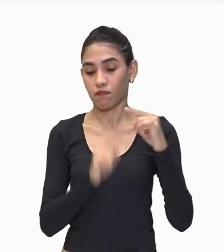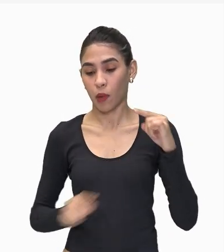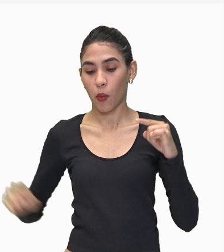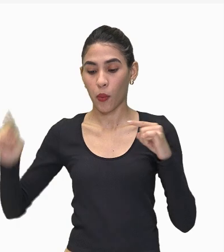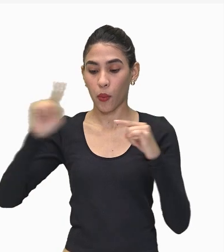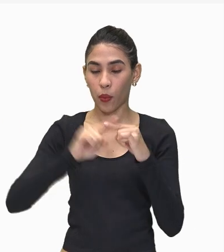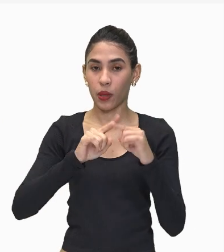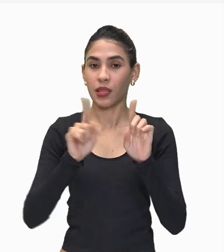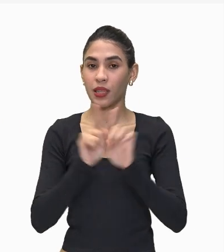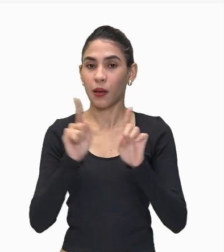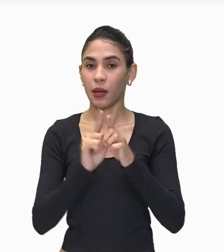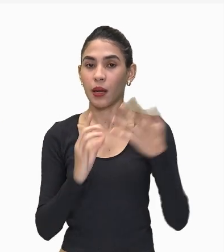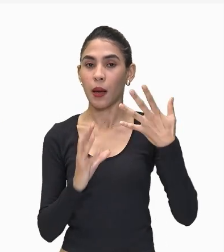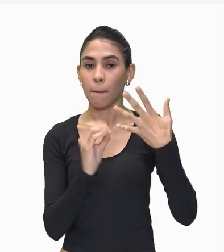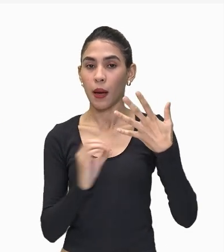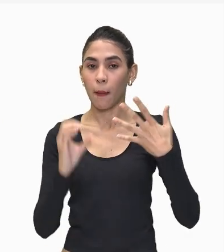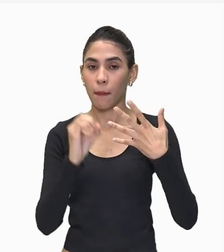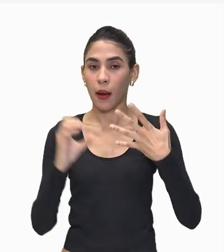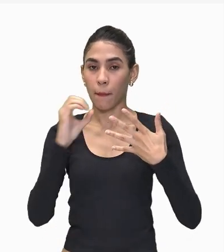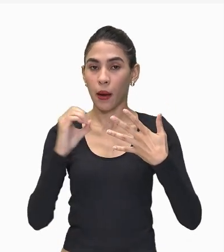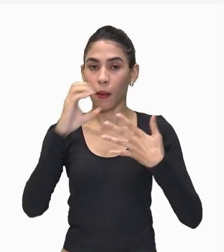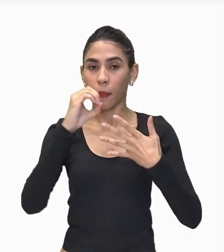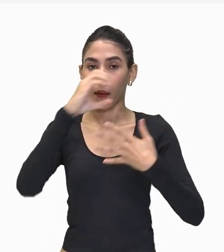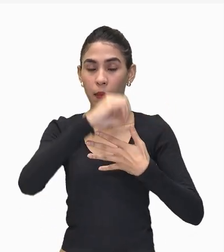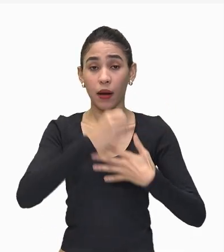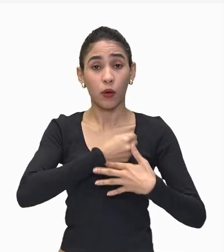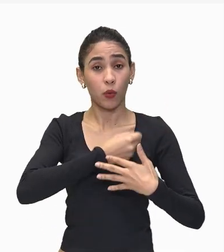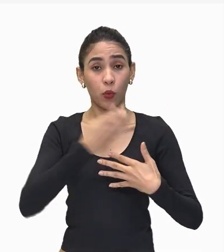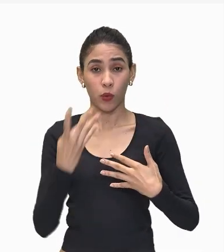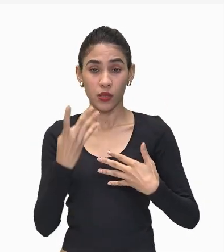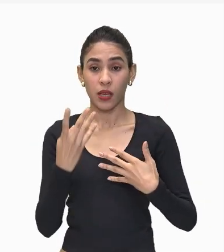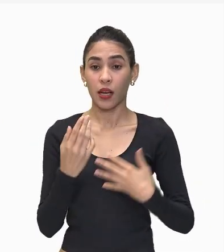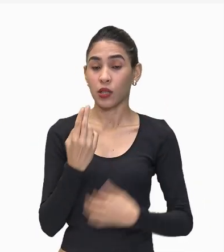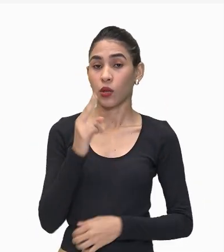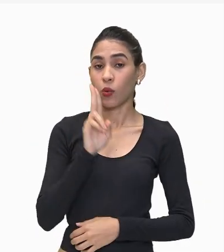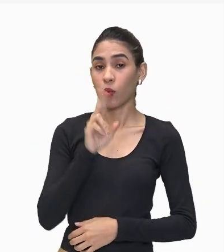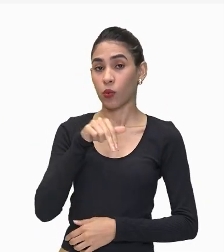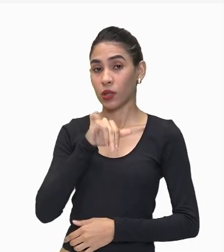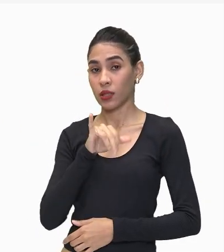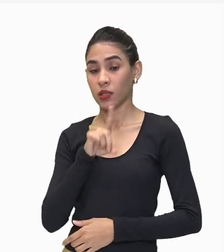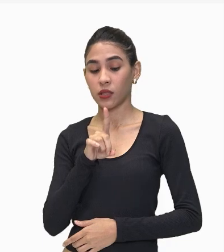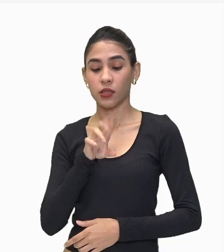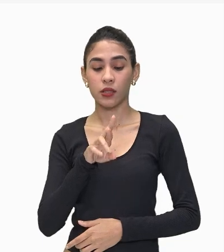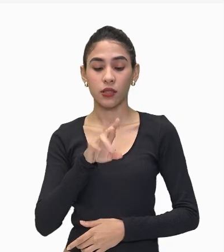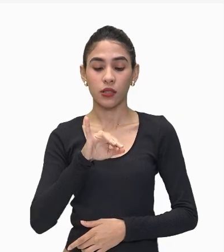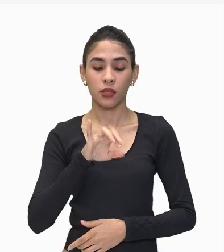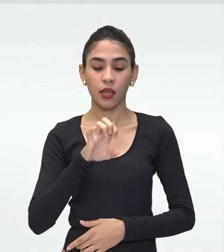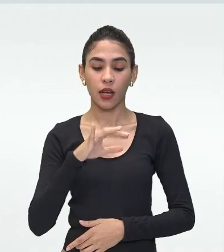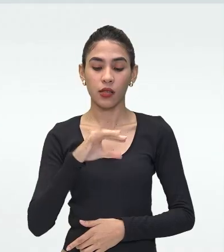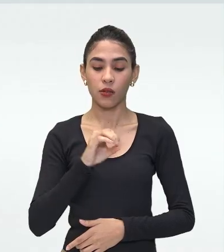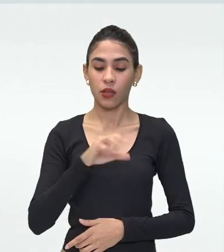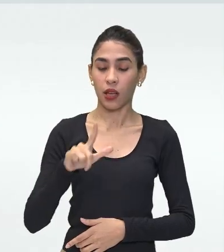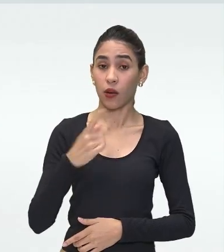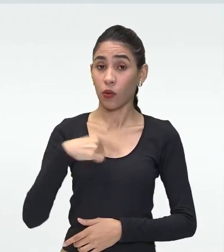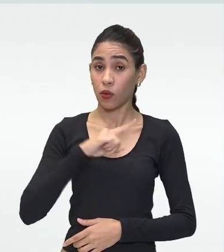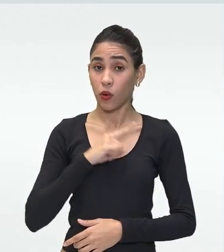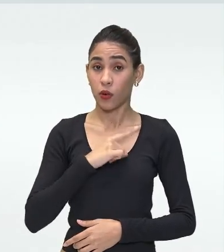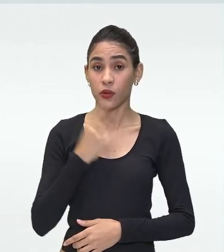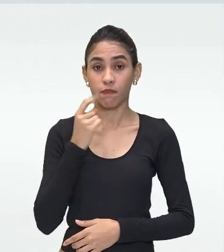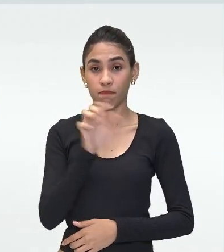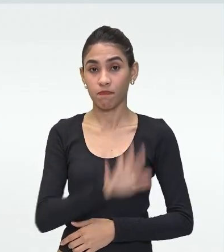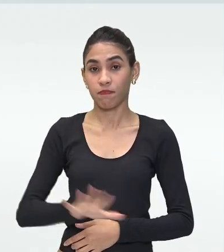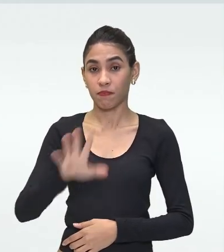A quantidade de energia Que vai passando Nesse sistema De forma unidirecional A gente vai observar Aqui uma pirâmide